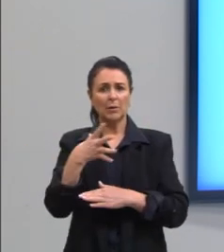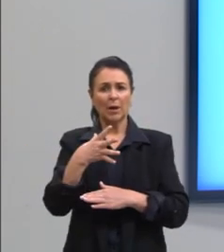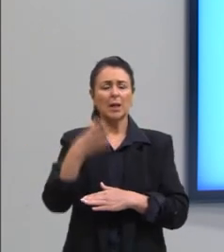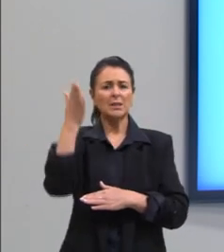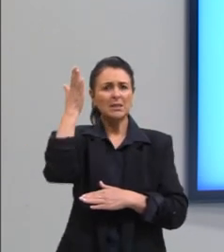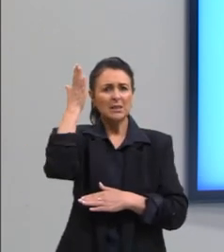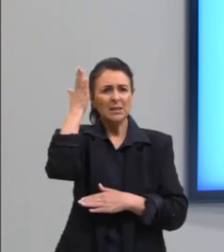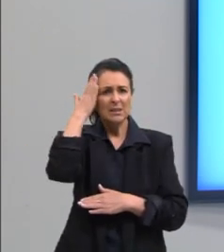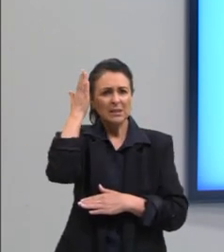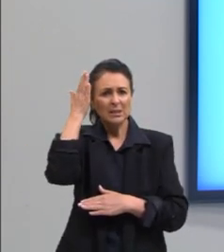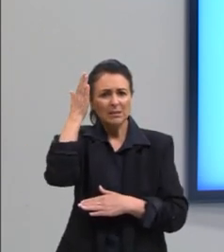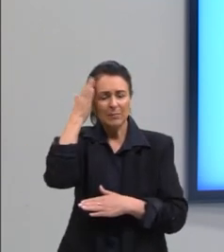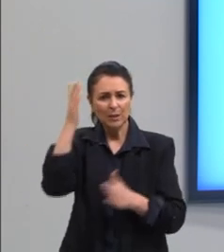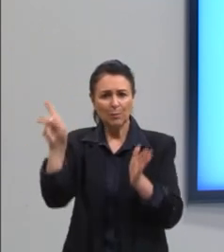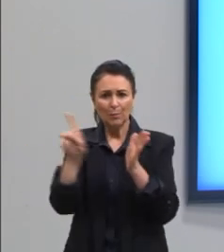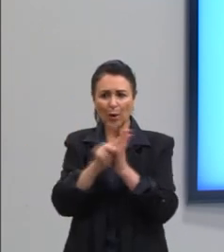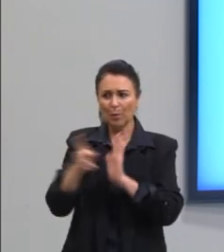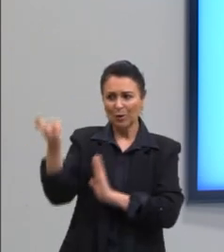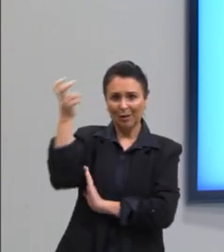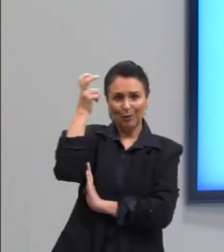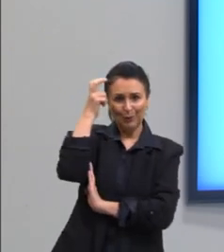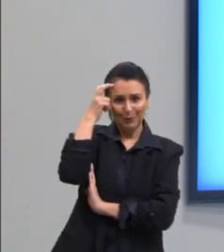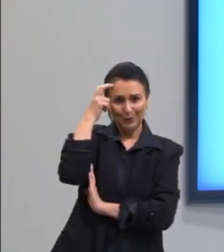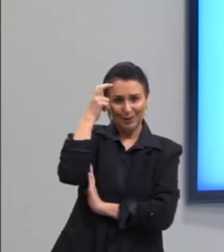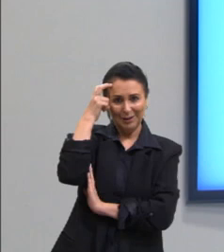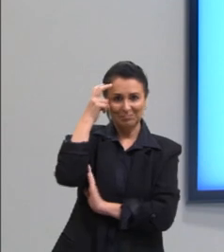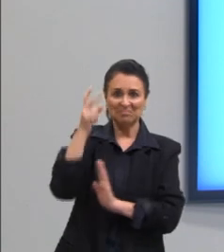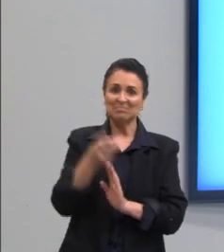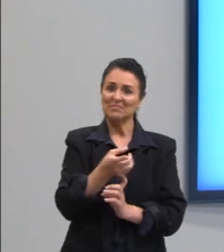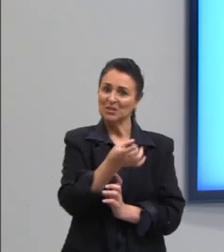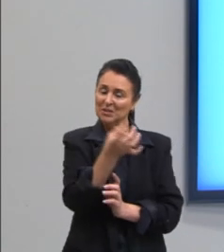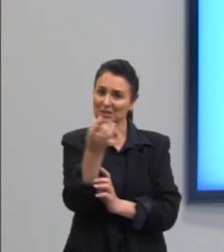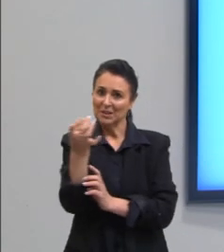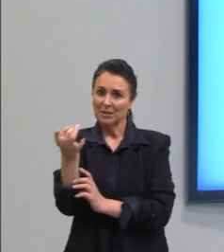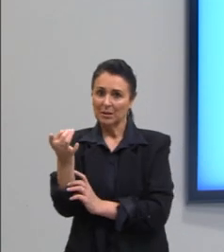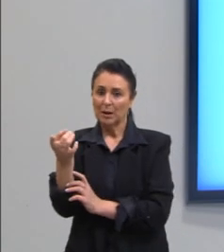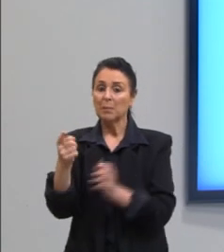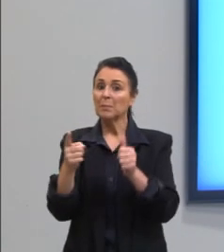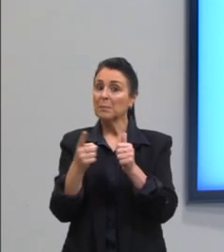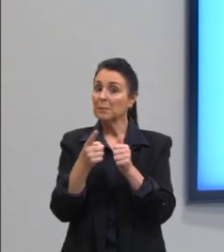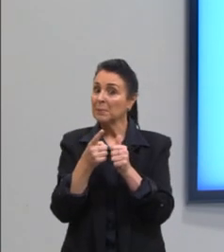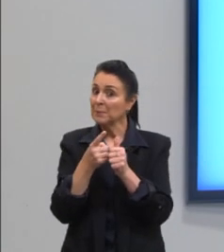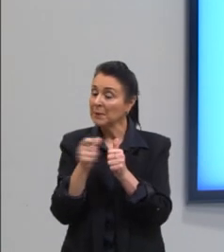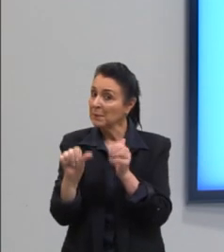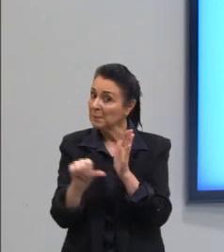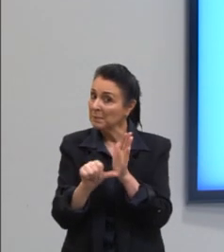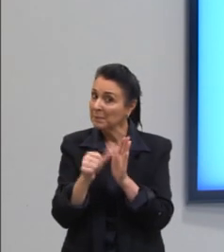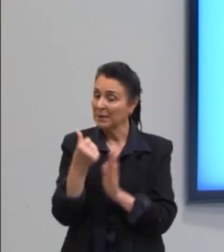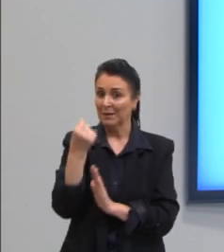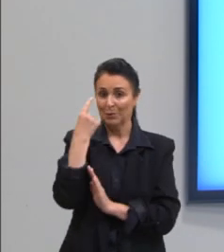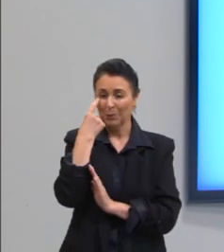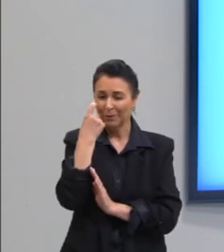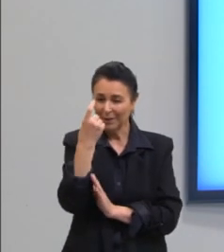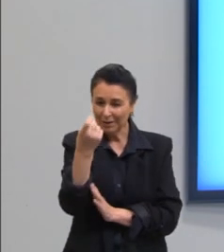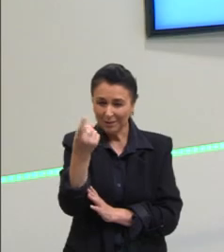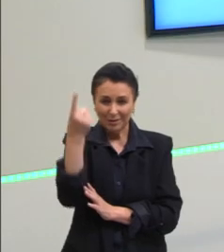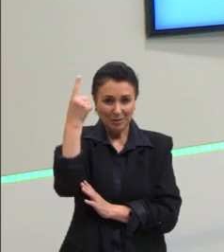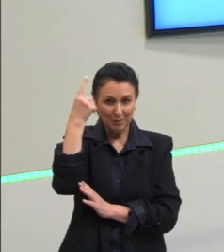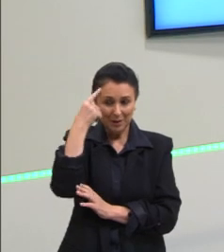afazeres próprios da cultura. Então, primeiramente, é interessante pensar que a cultura